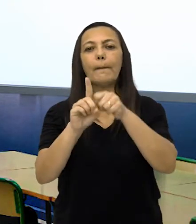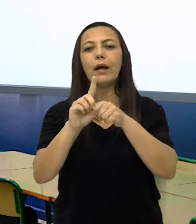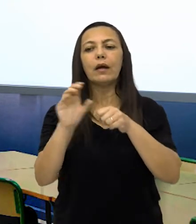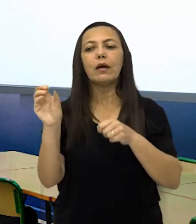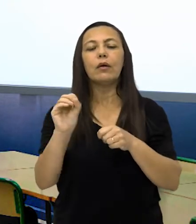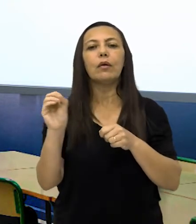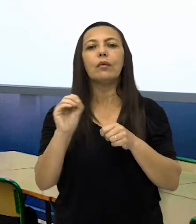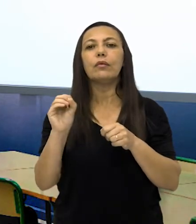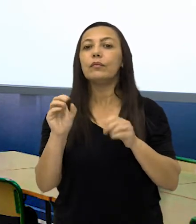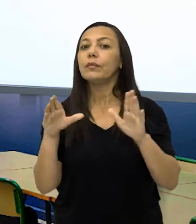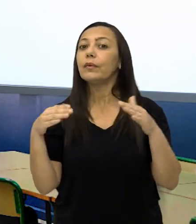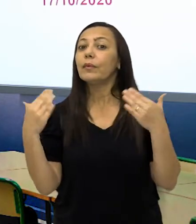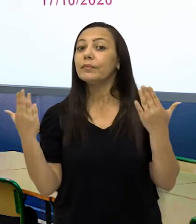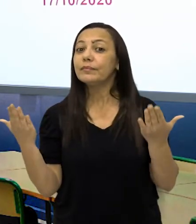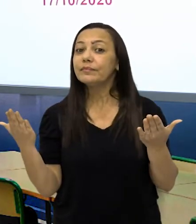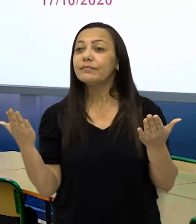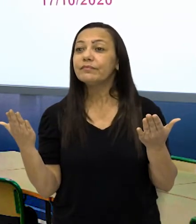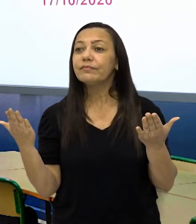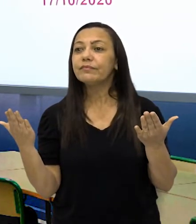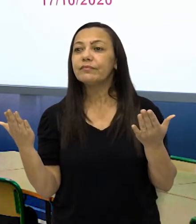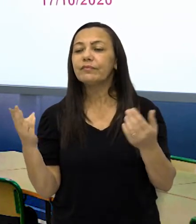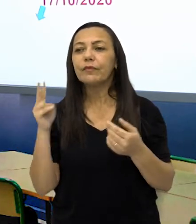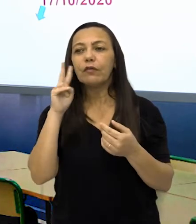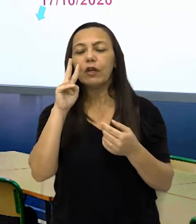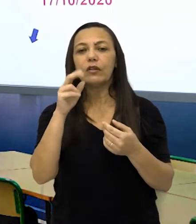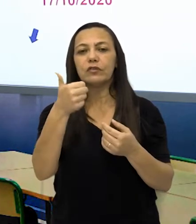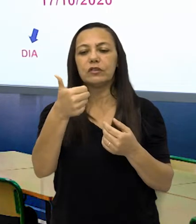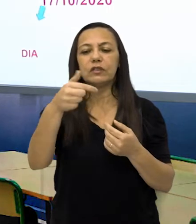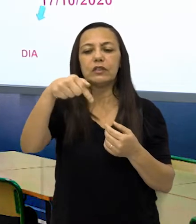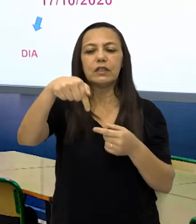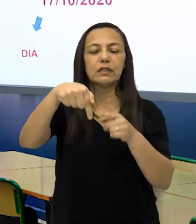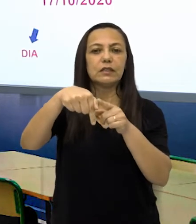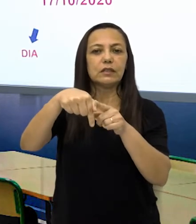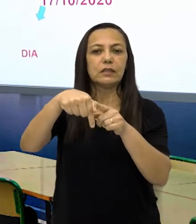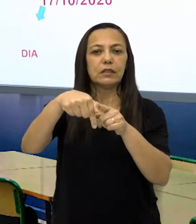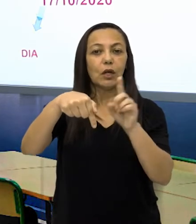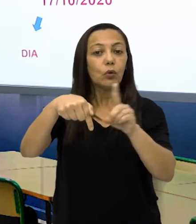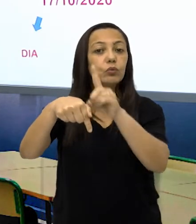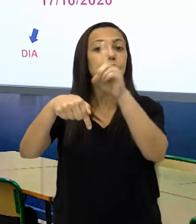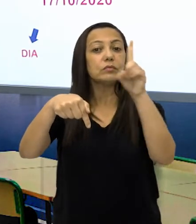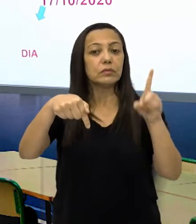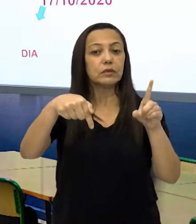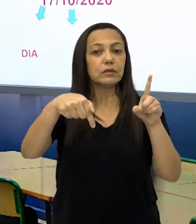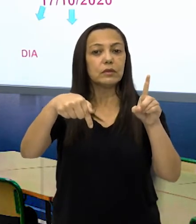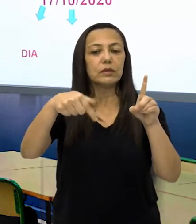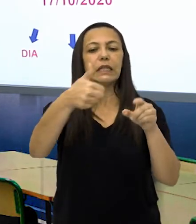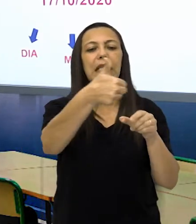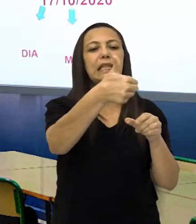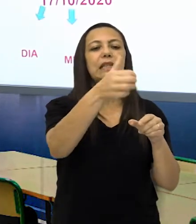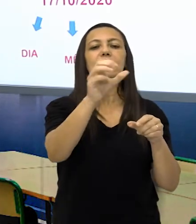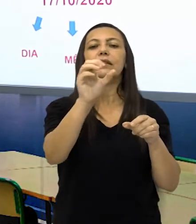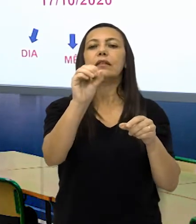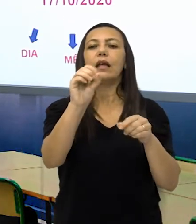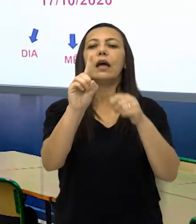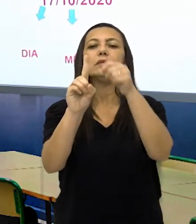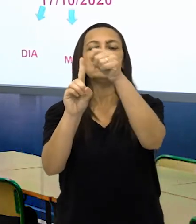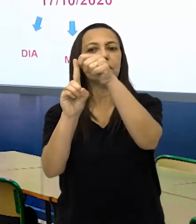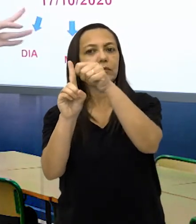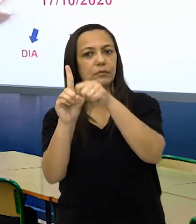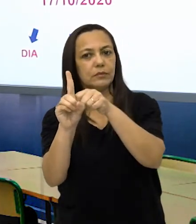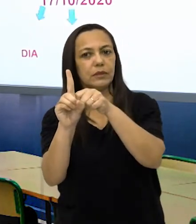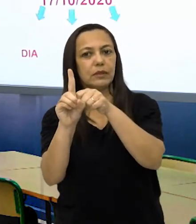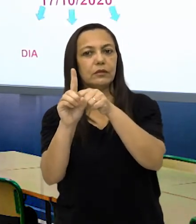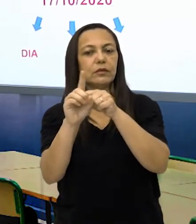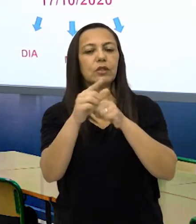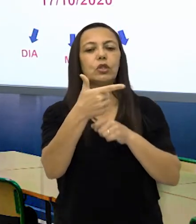outubro. Então vamos ver. Dia 17 foi o dia. Dia 10 será o mês.